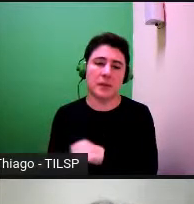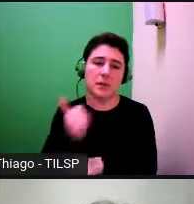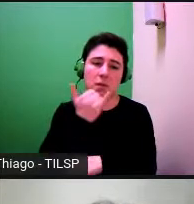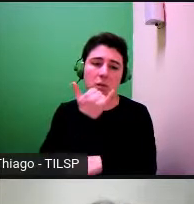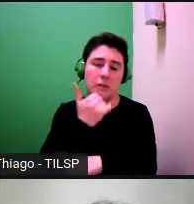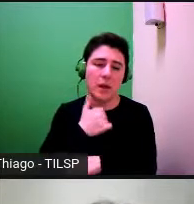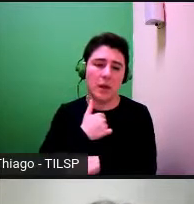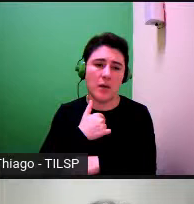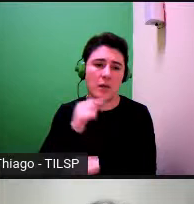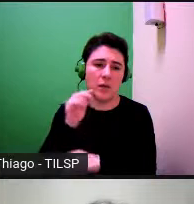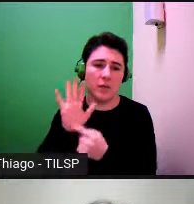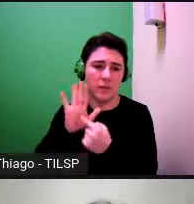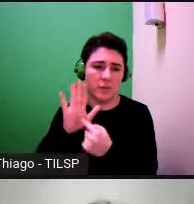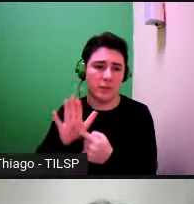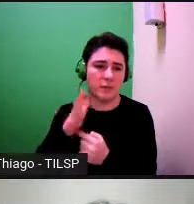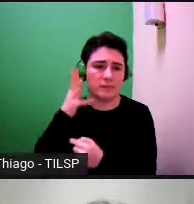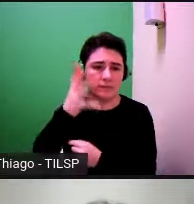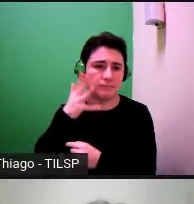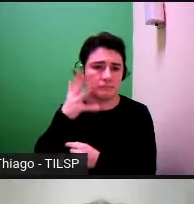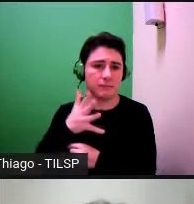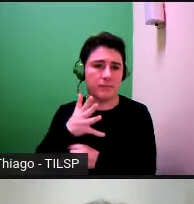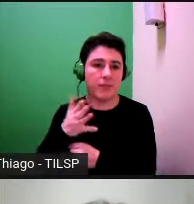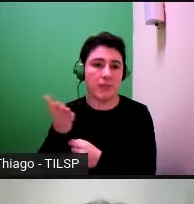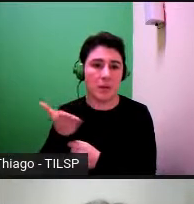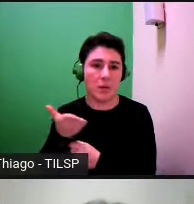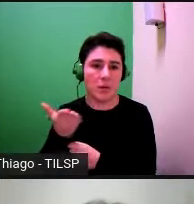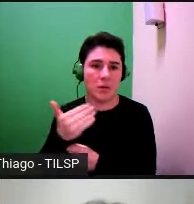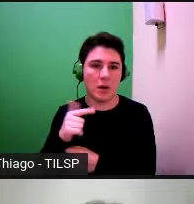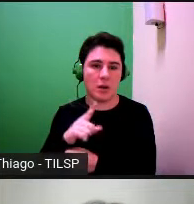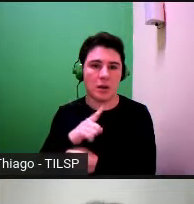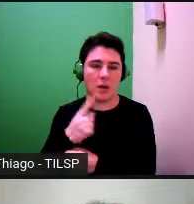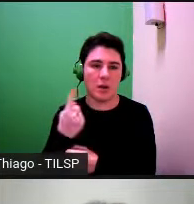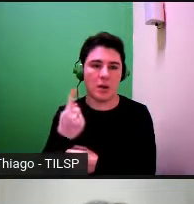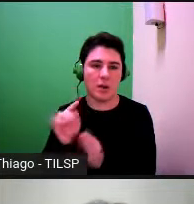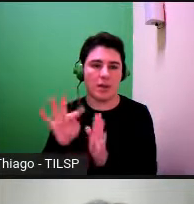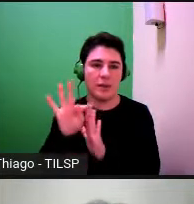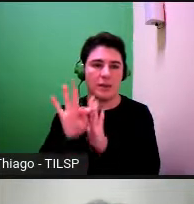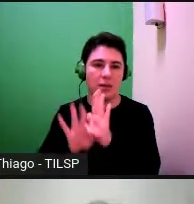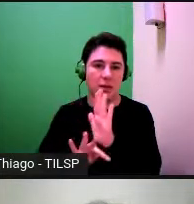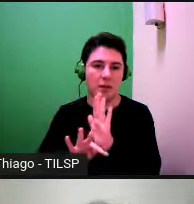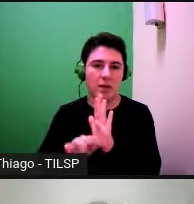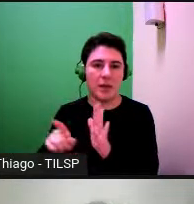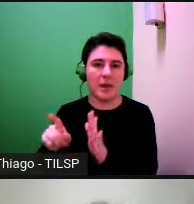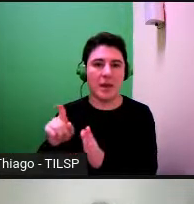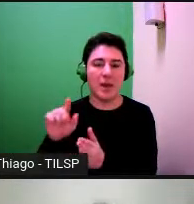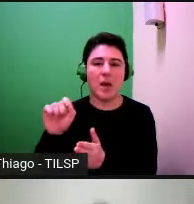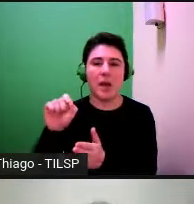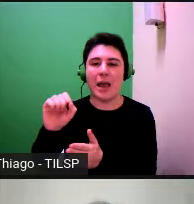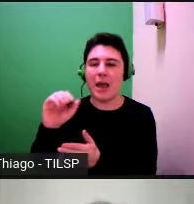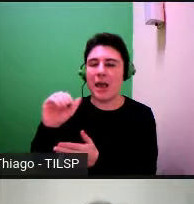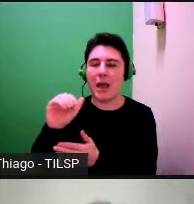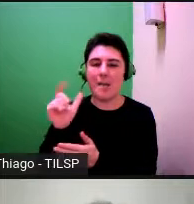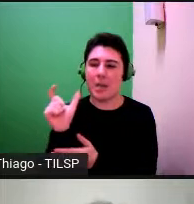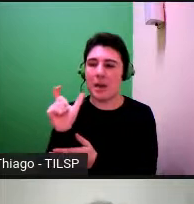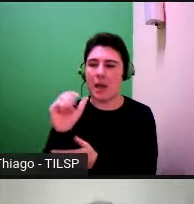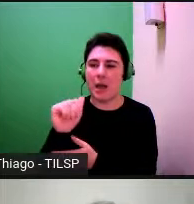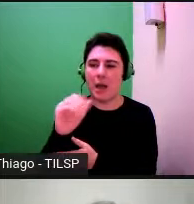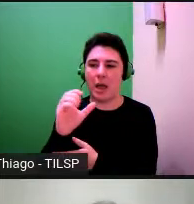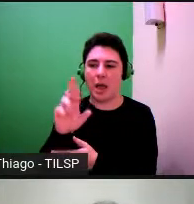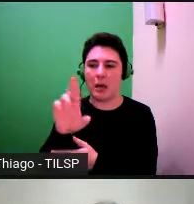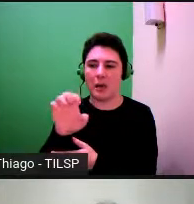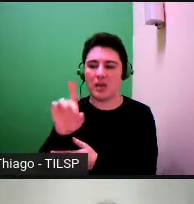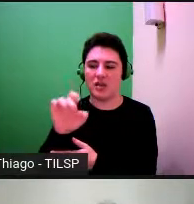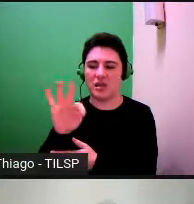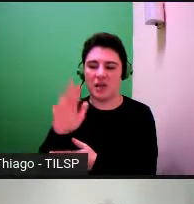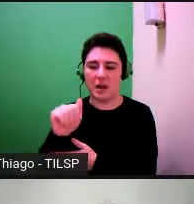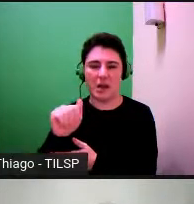apresentação várias vezes e agora tenho pena de não ter sublinhado o acredita o acredita introduz a meu ver um